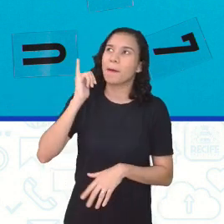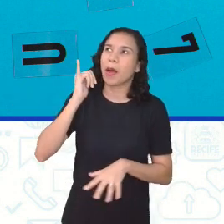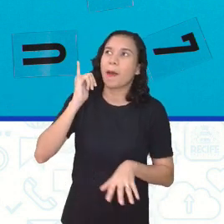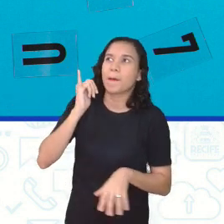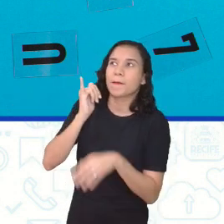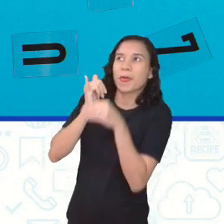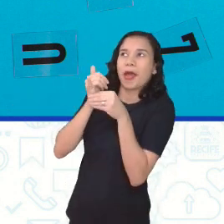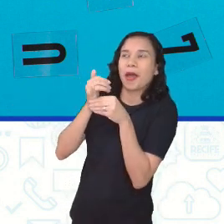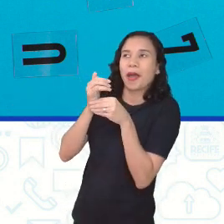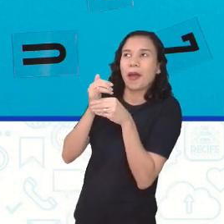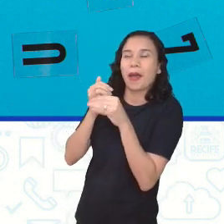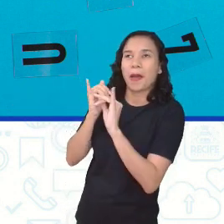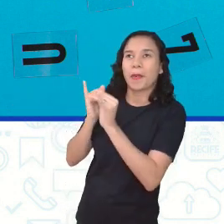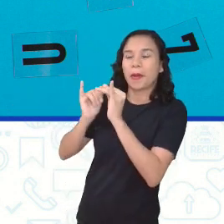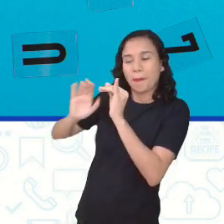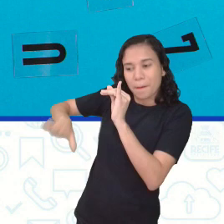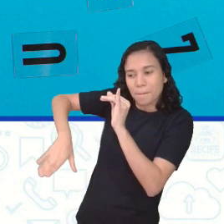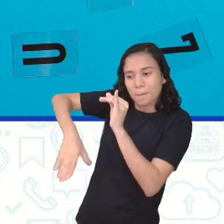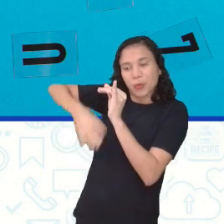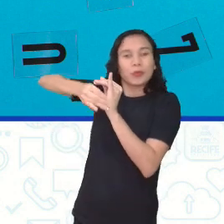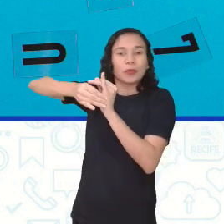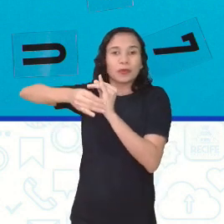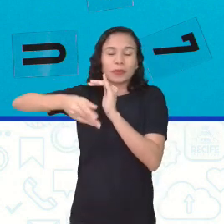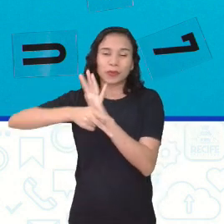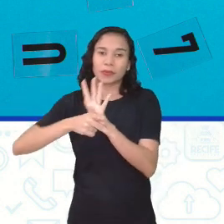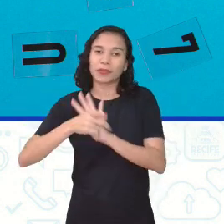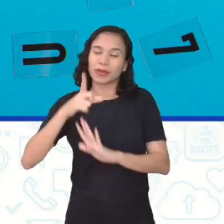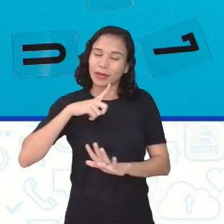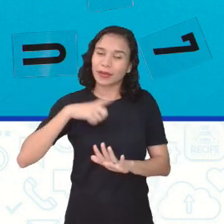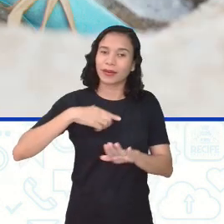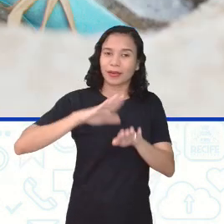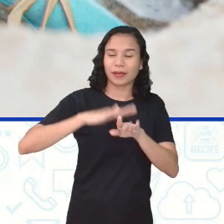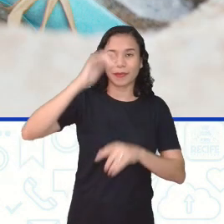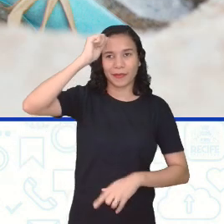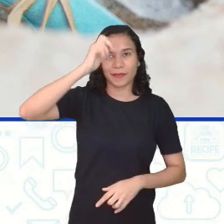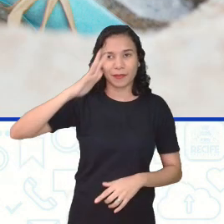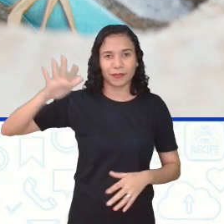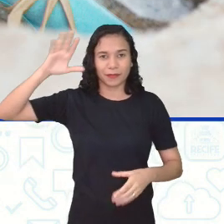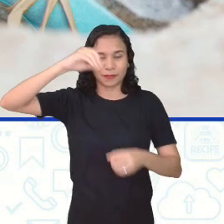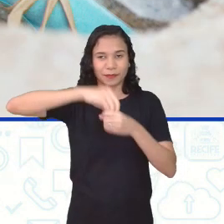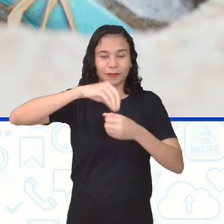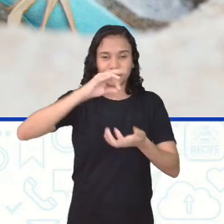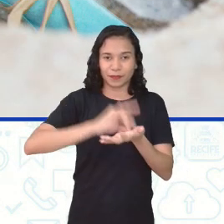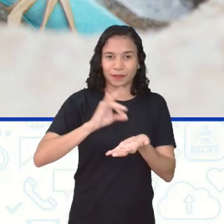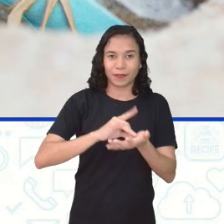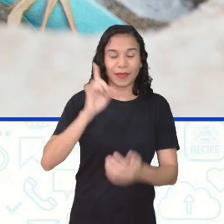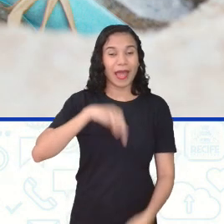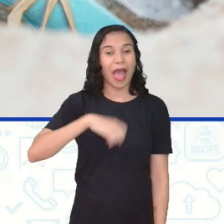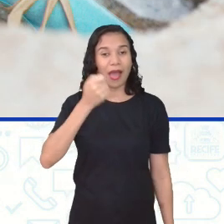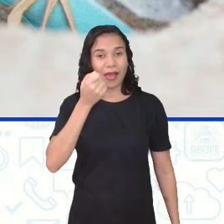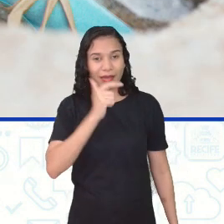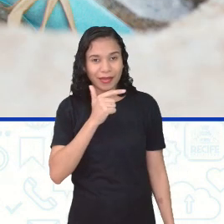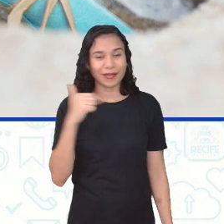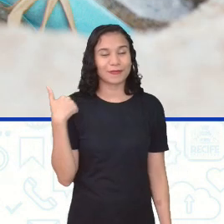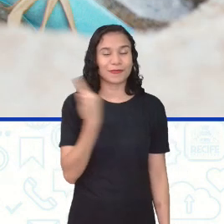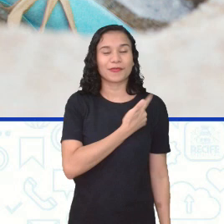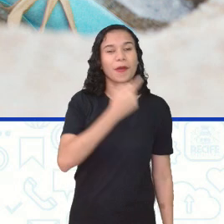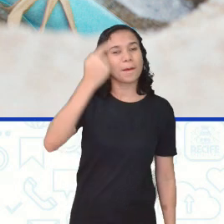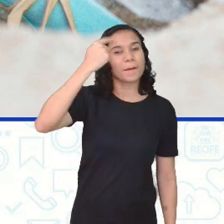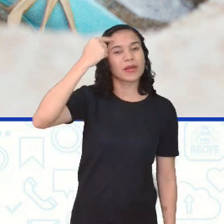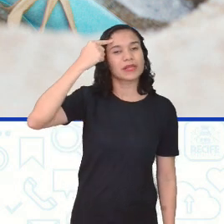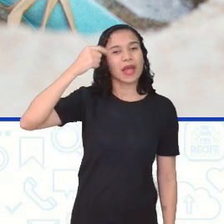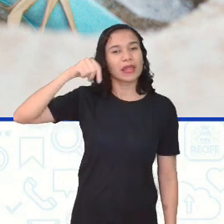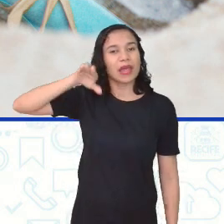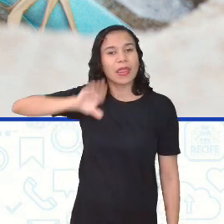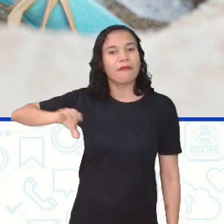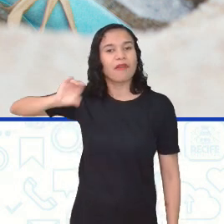que não seja verdade. Há um espaço pra ficção na verdade também, né? É engraçado pensar que na oralidade não há memória